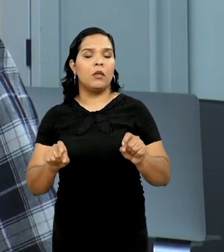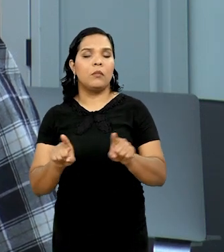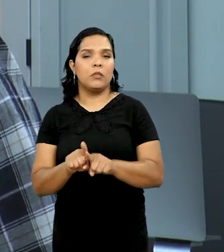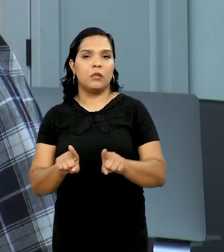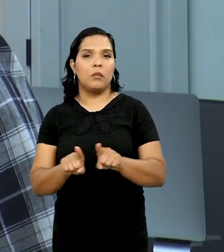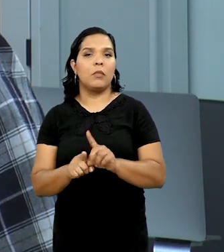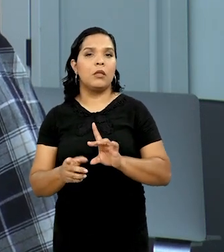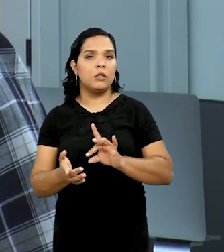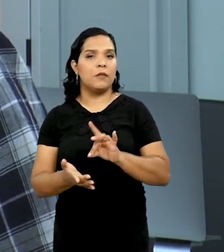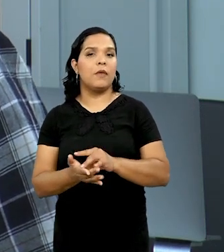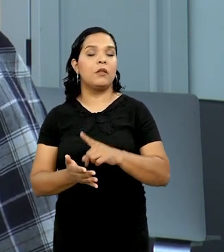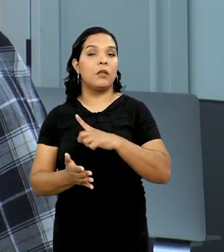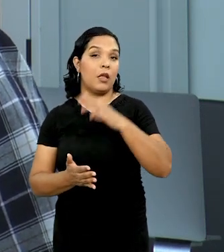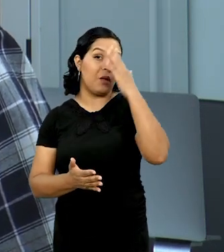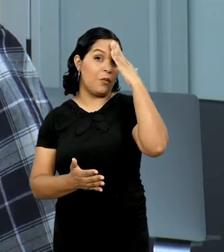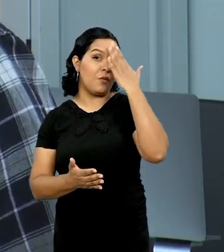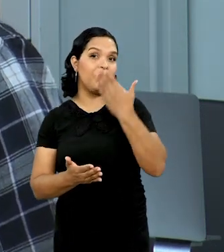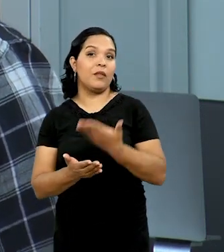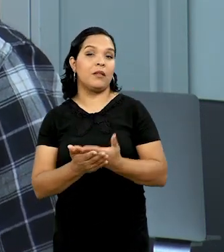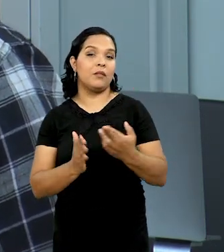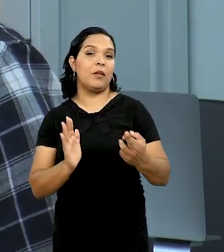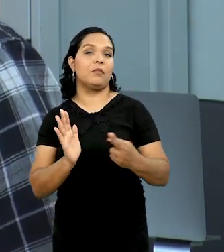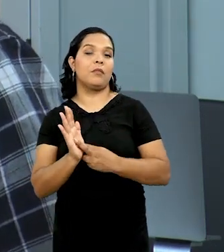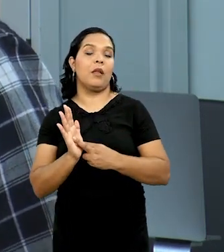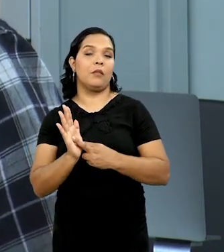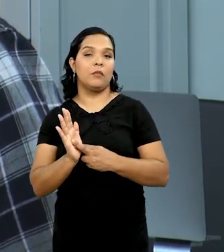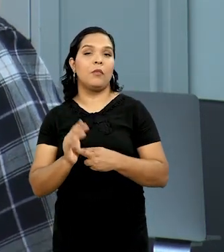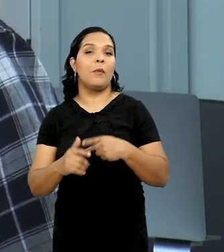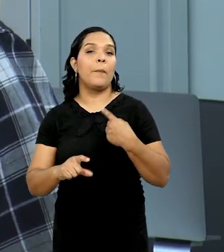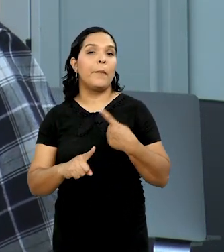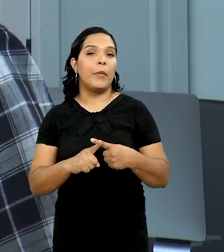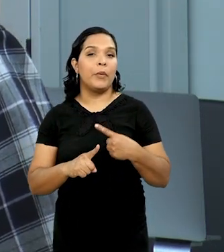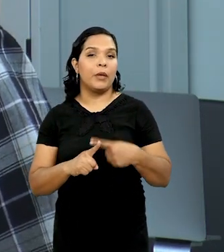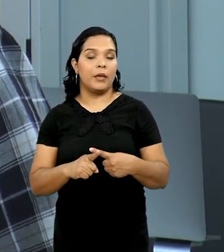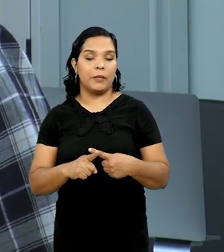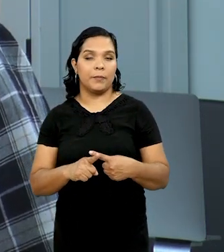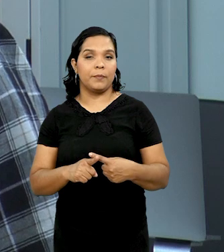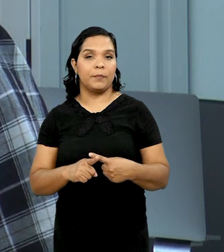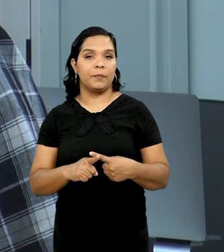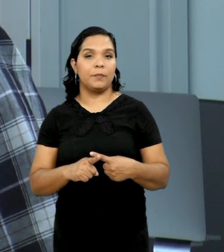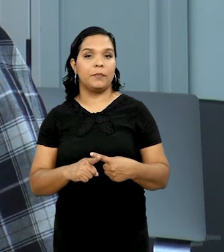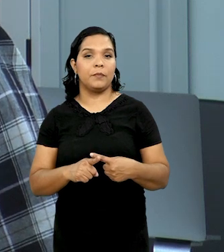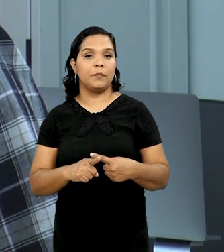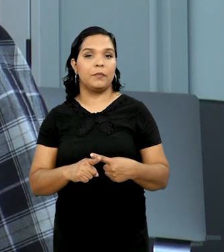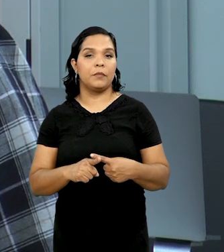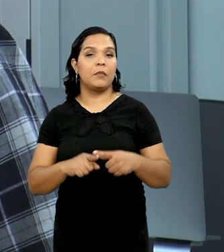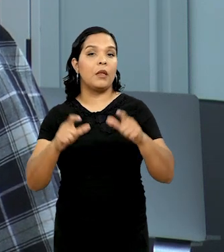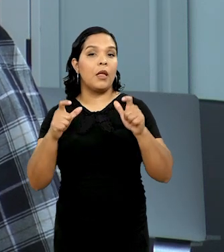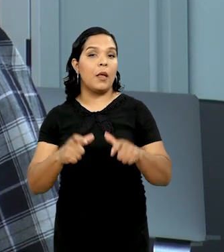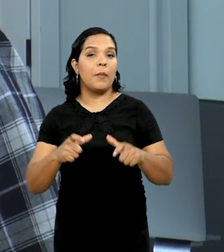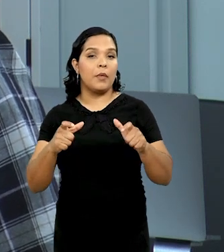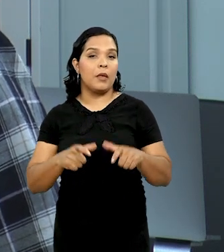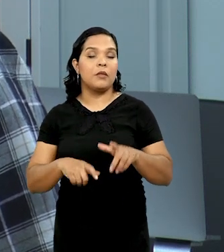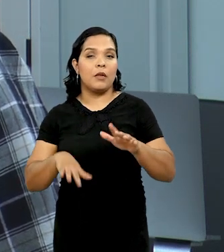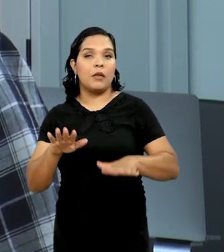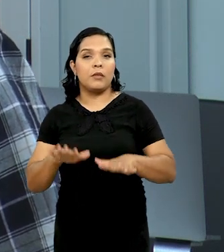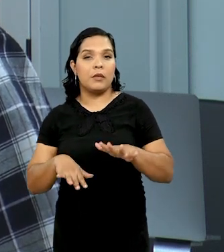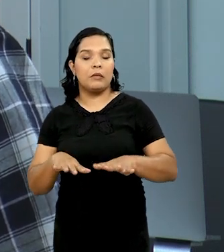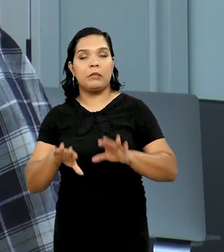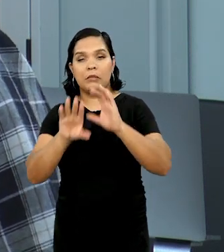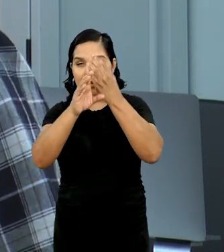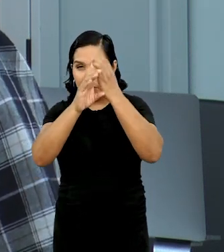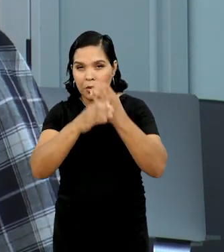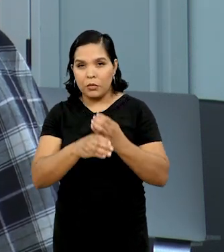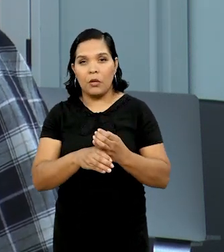podemos, de fato, ter mais confiança nesses resultados, porque em ambiente, muitas